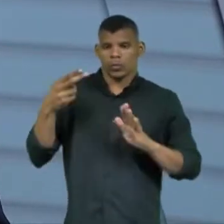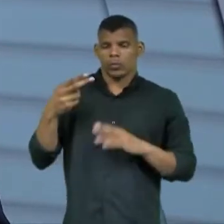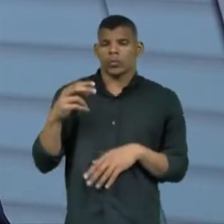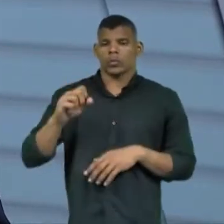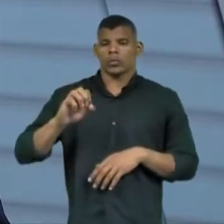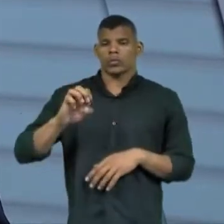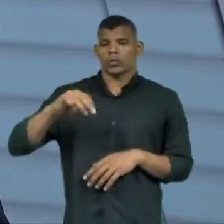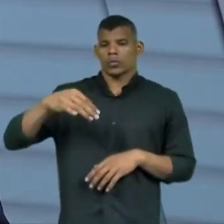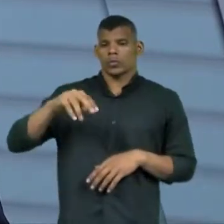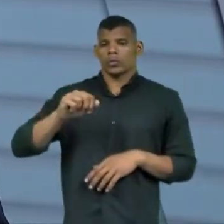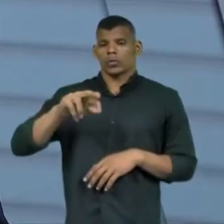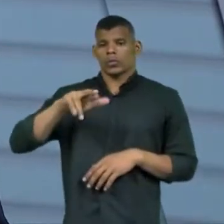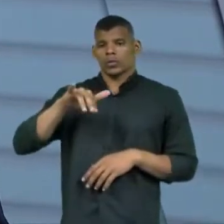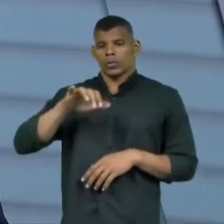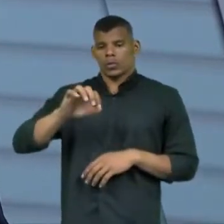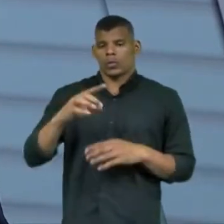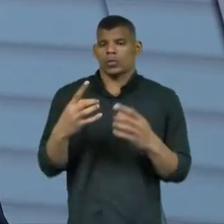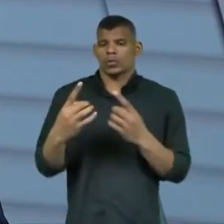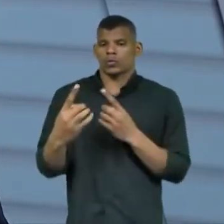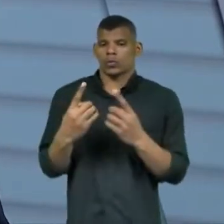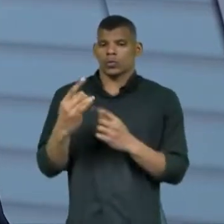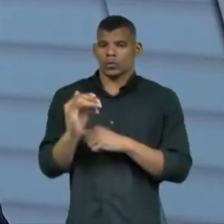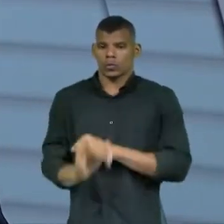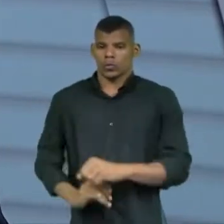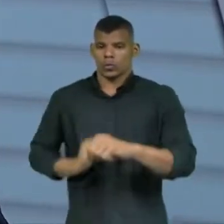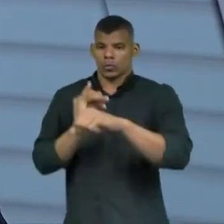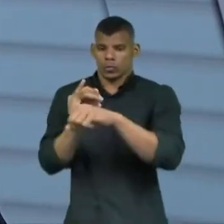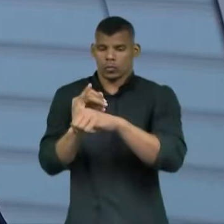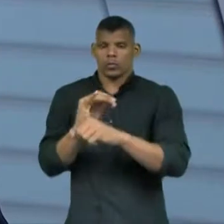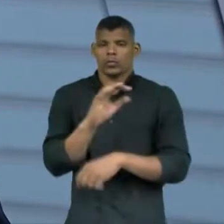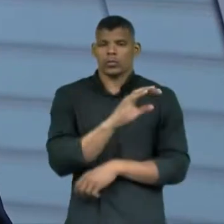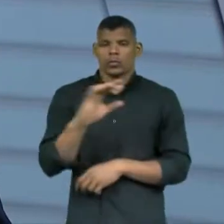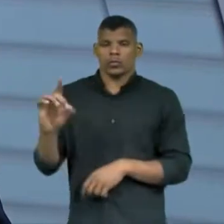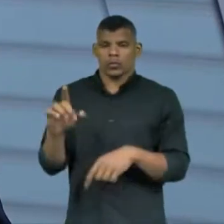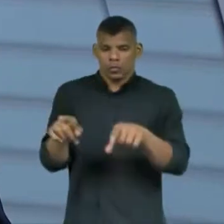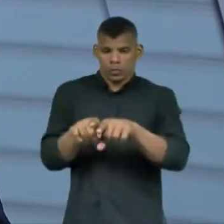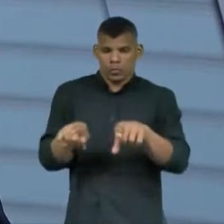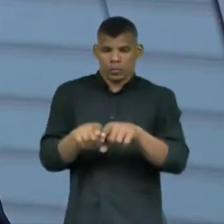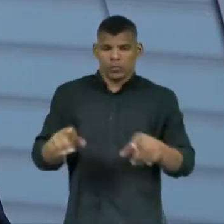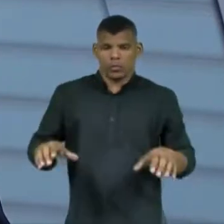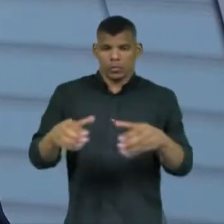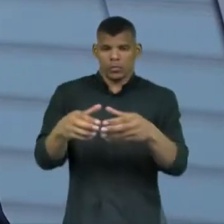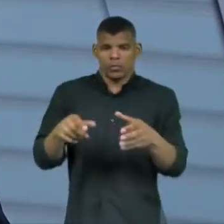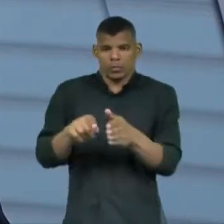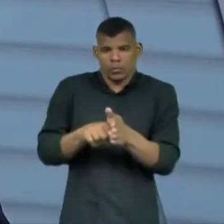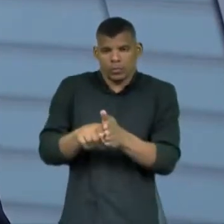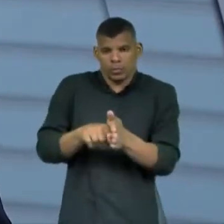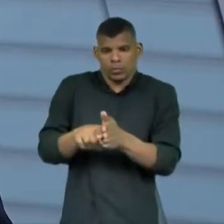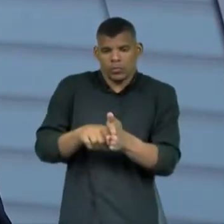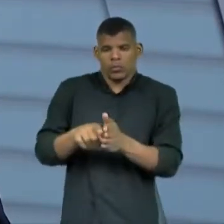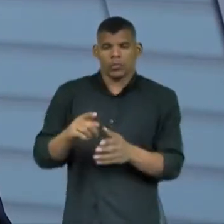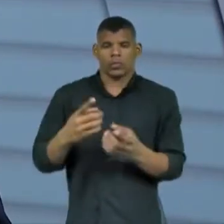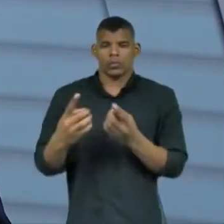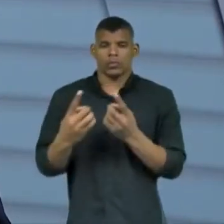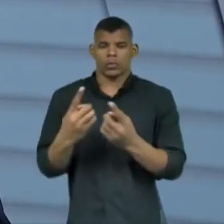Internacional Diálogo Ambiental Constitucional Internacional e coordena o grupo de pesquisa Diálogo